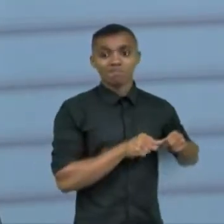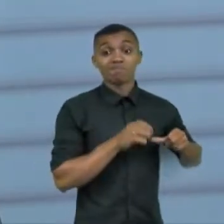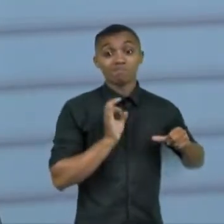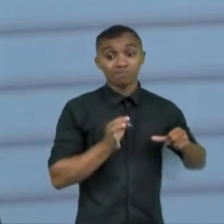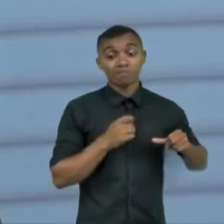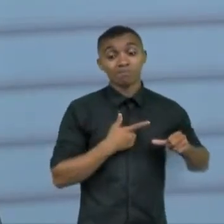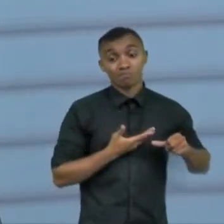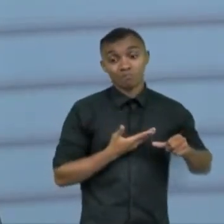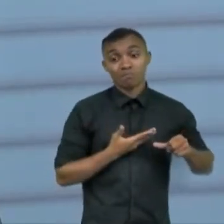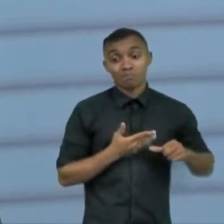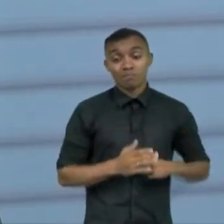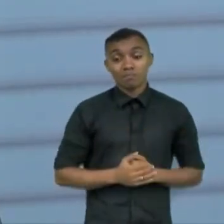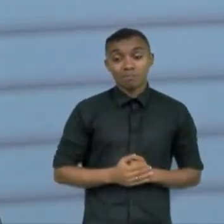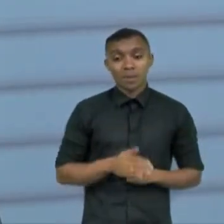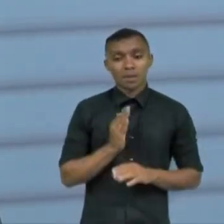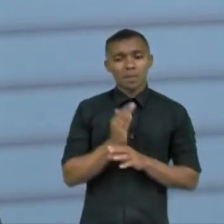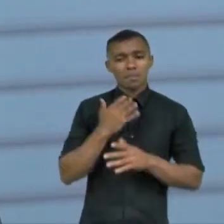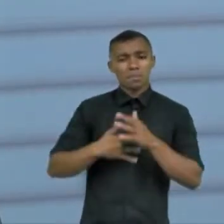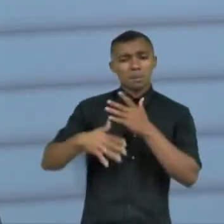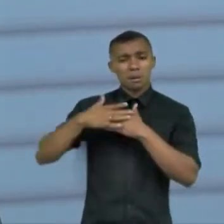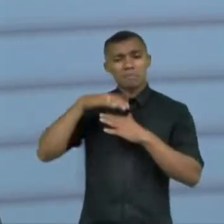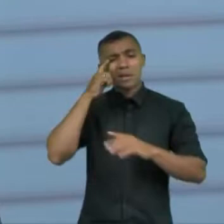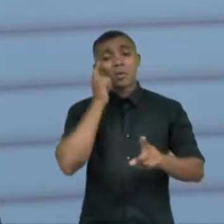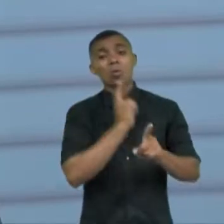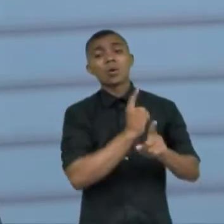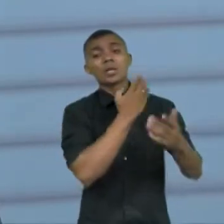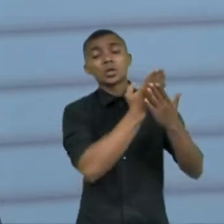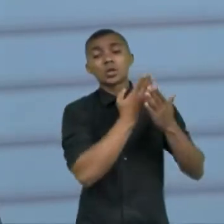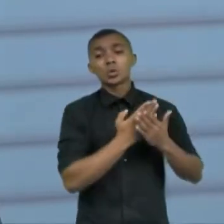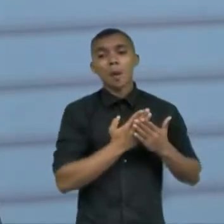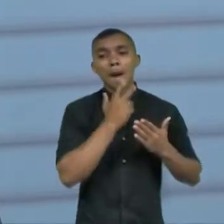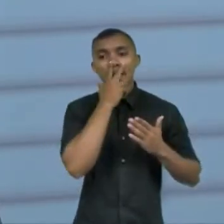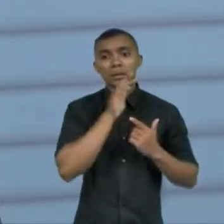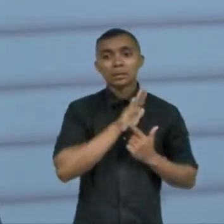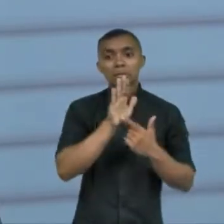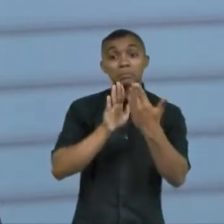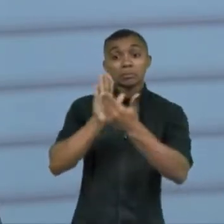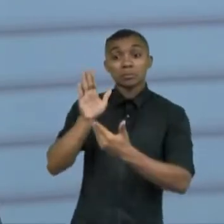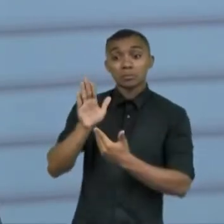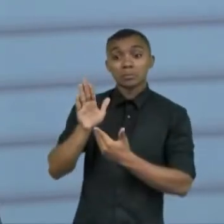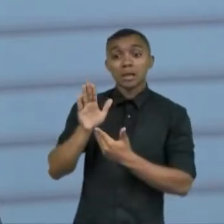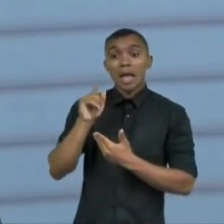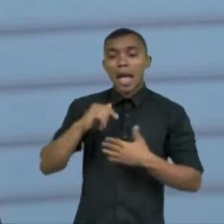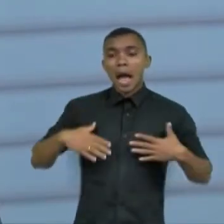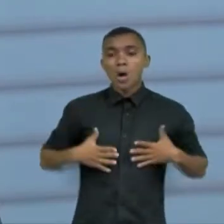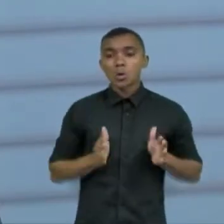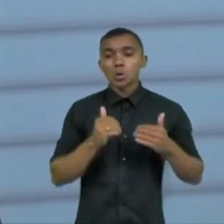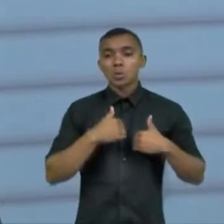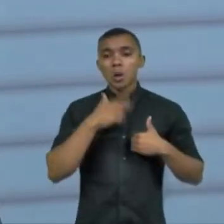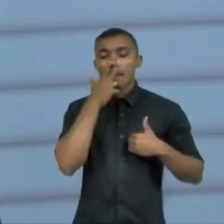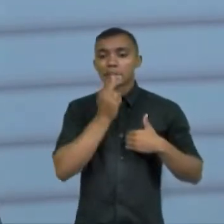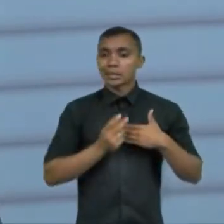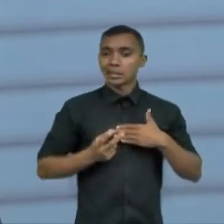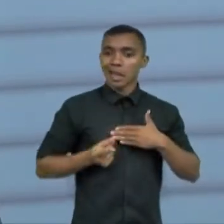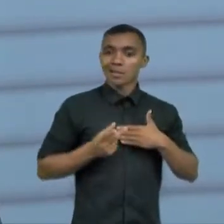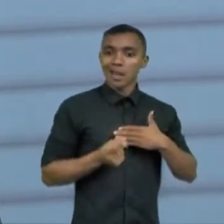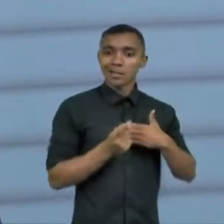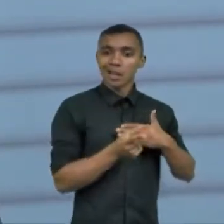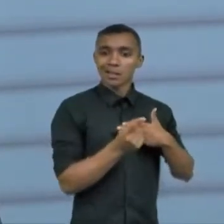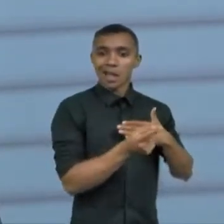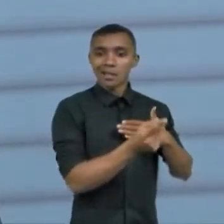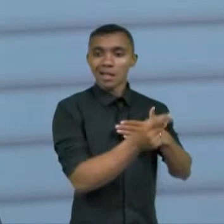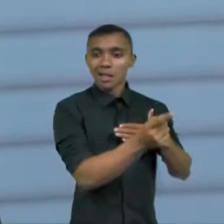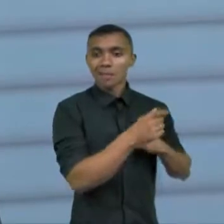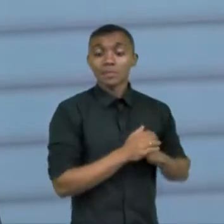segundo os últimos estudos ela é como se fosse uma extensão do autismo ela é